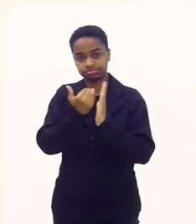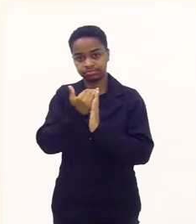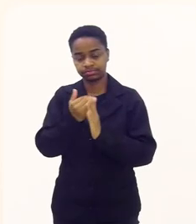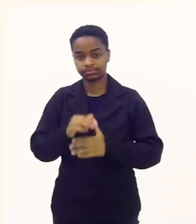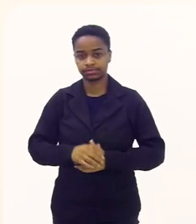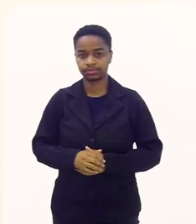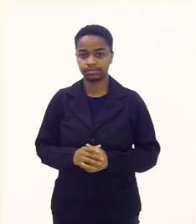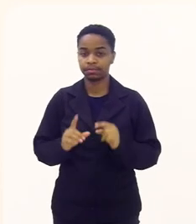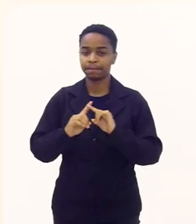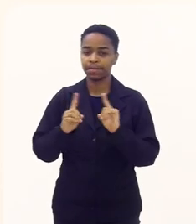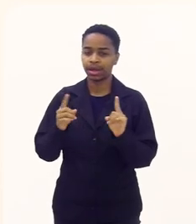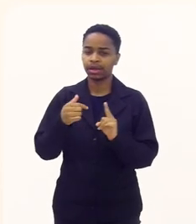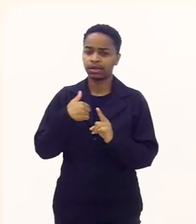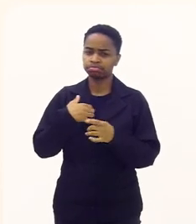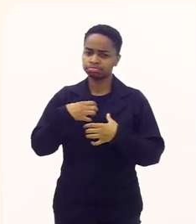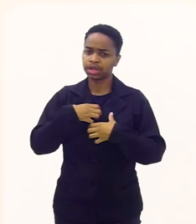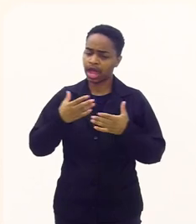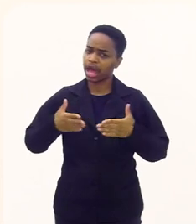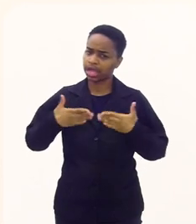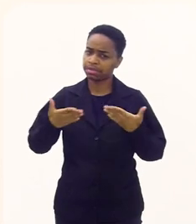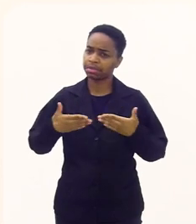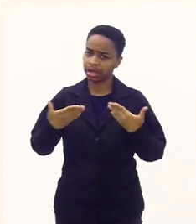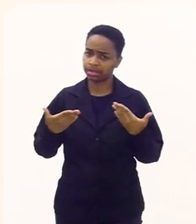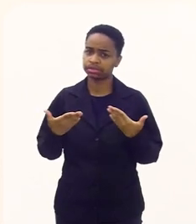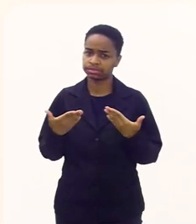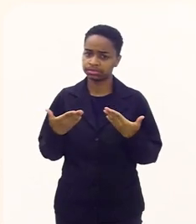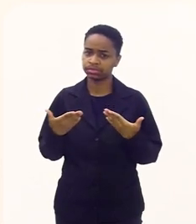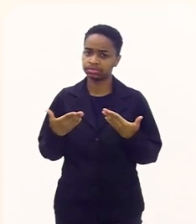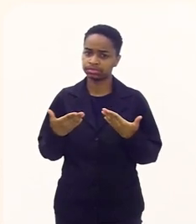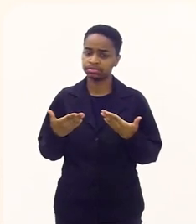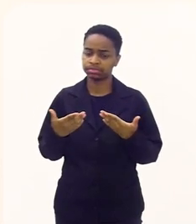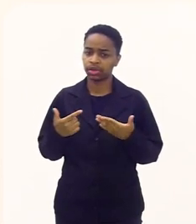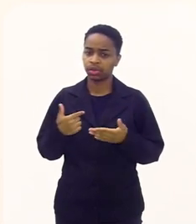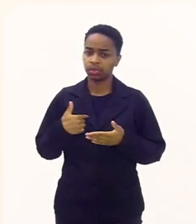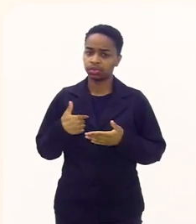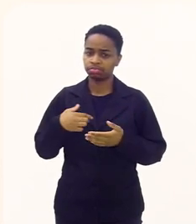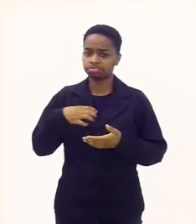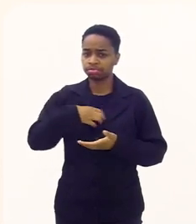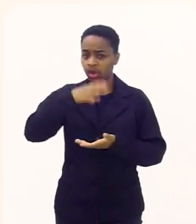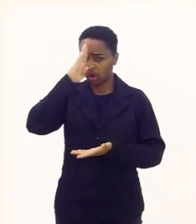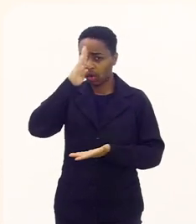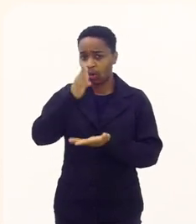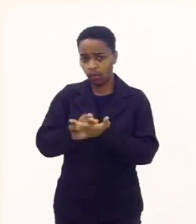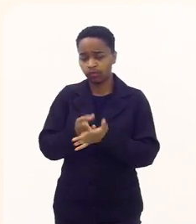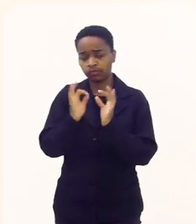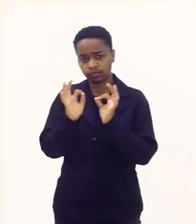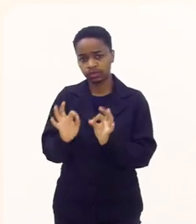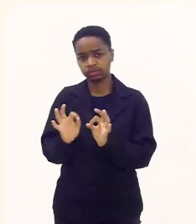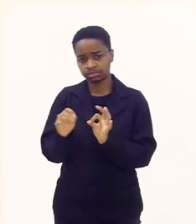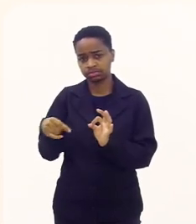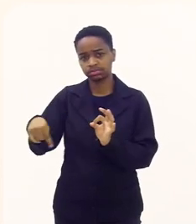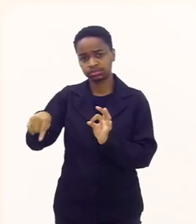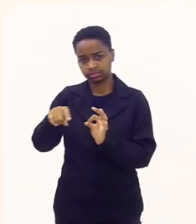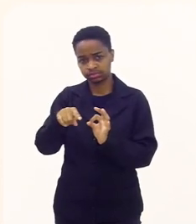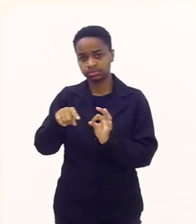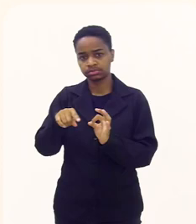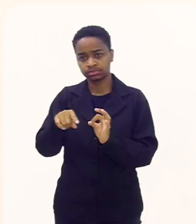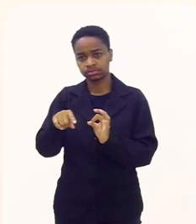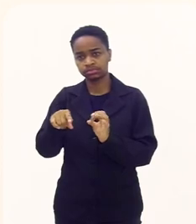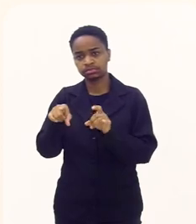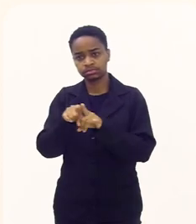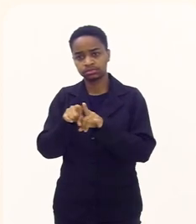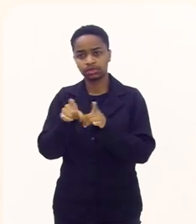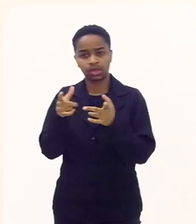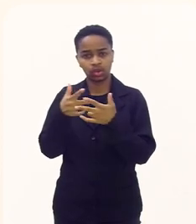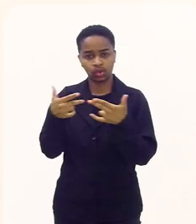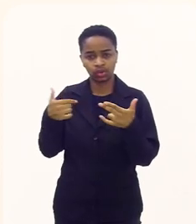responsabilidade muito grande mas eu estou bem animada eu estou muito confiante em